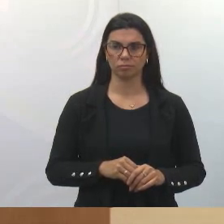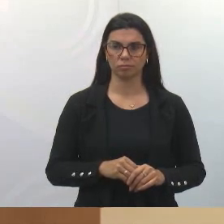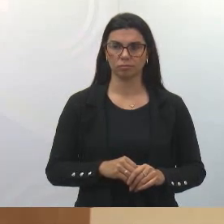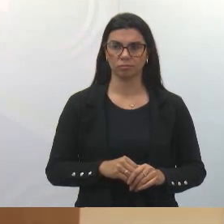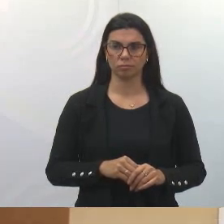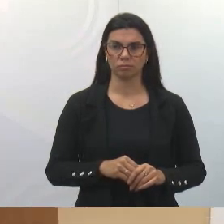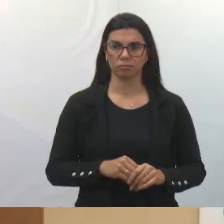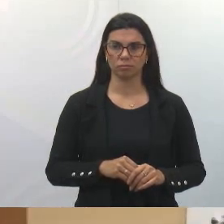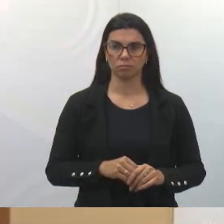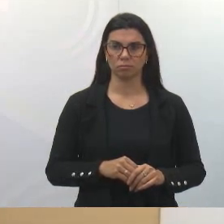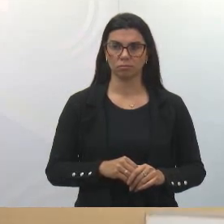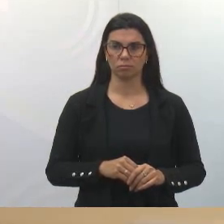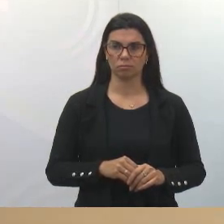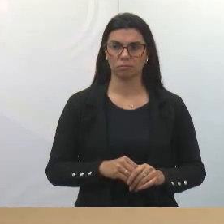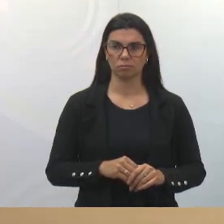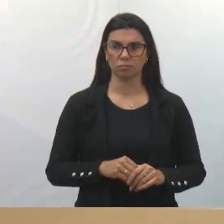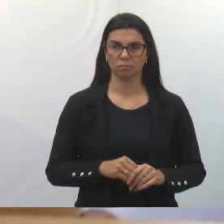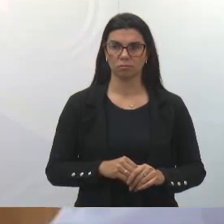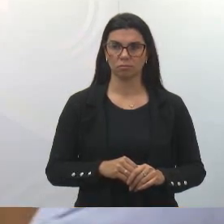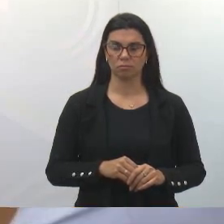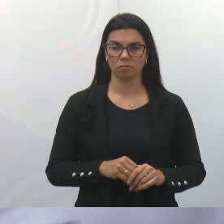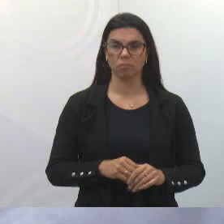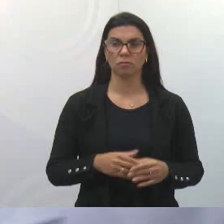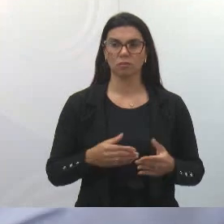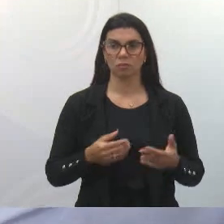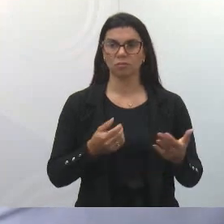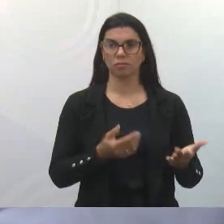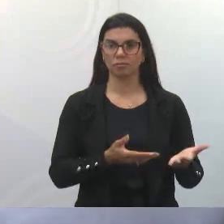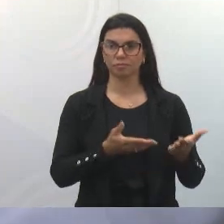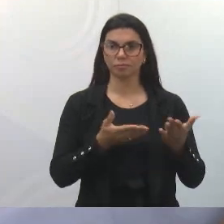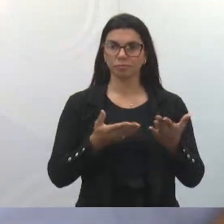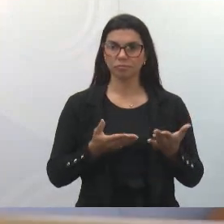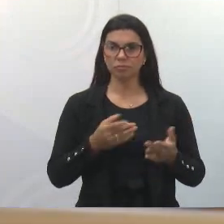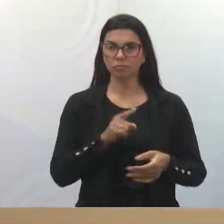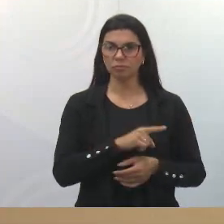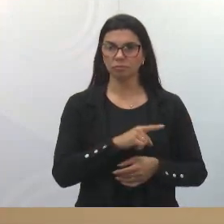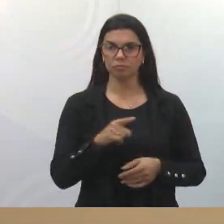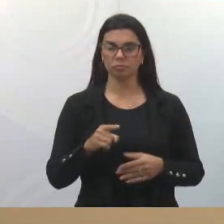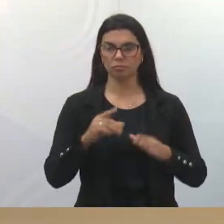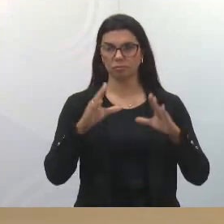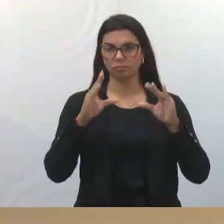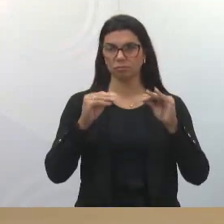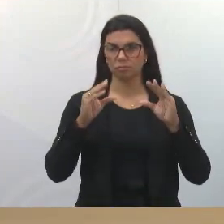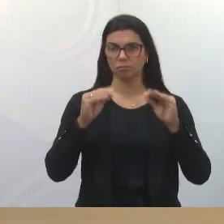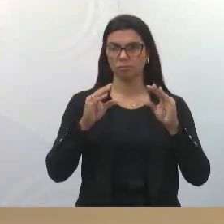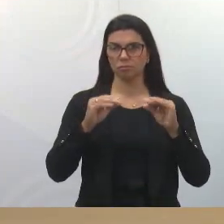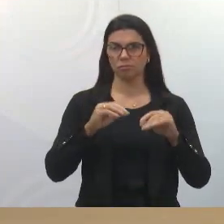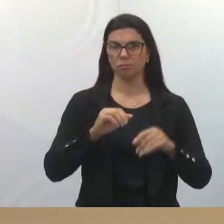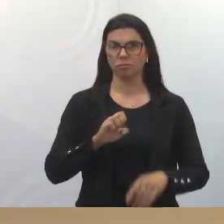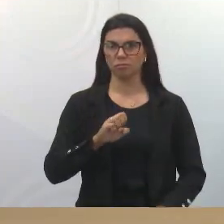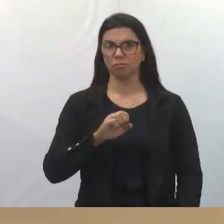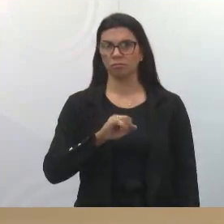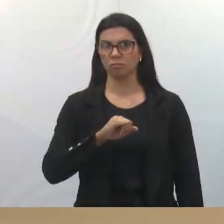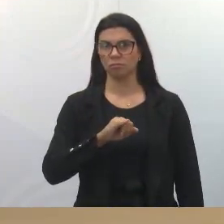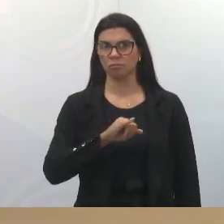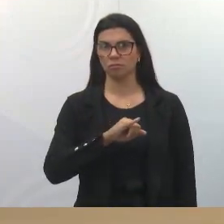câmera. Esse é o convite da noite da Paeja.